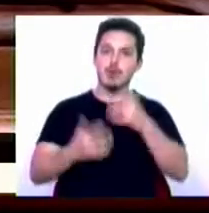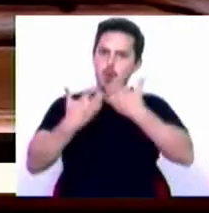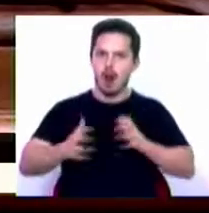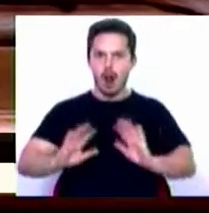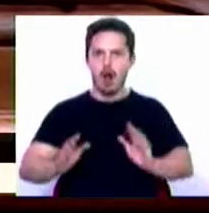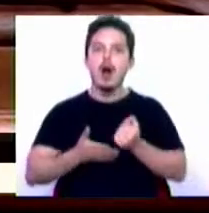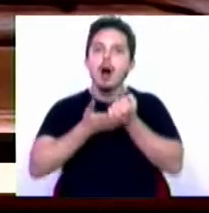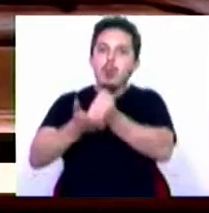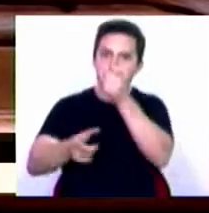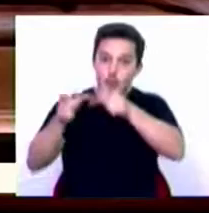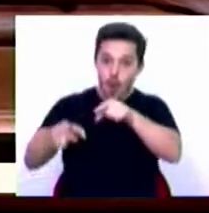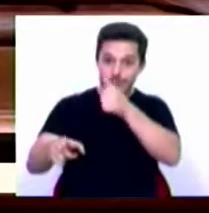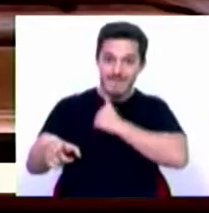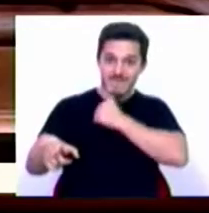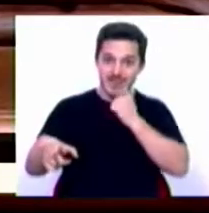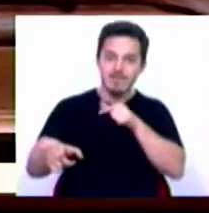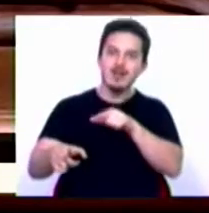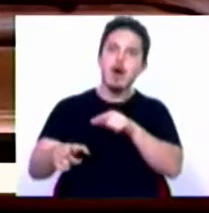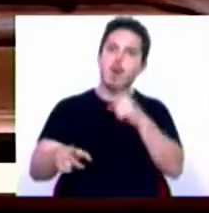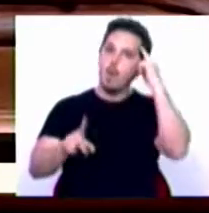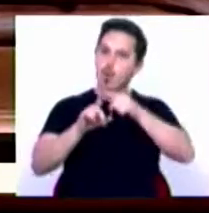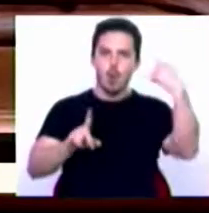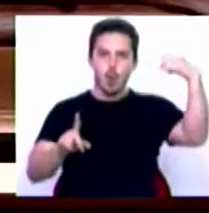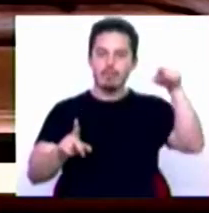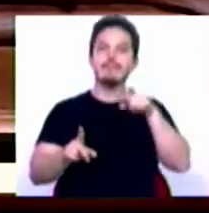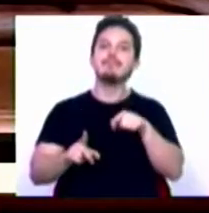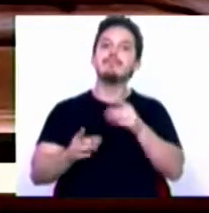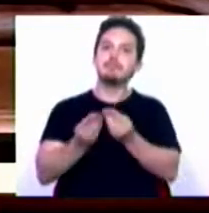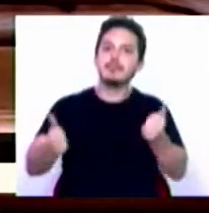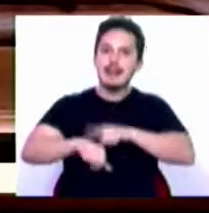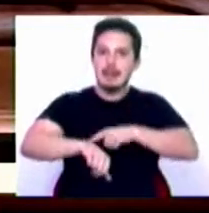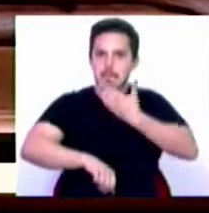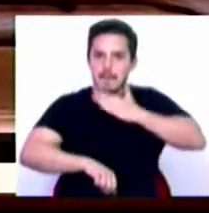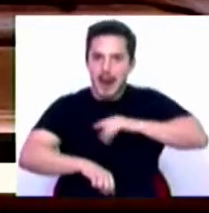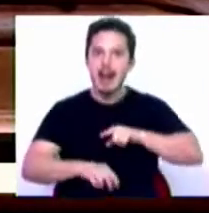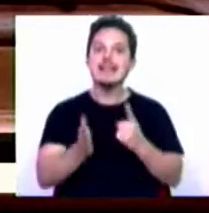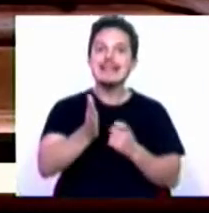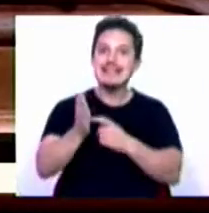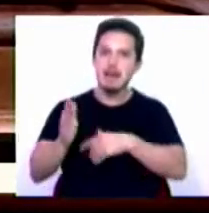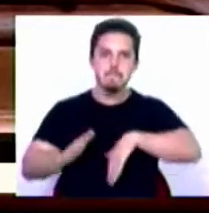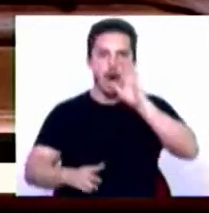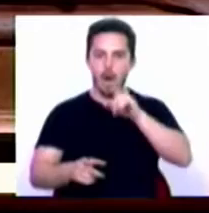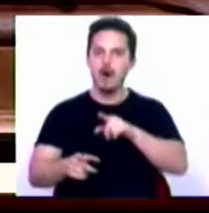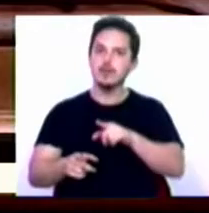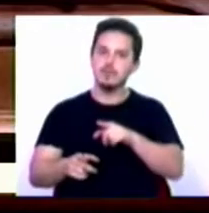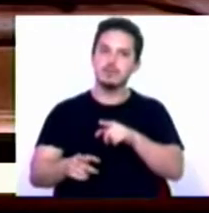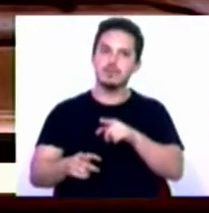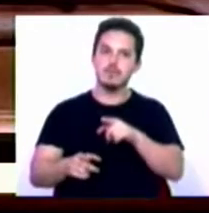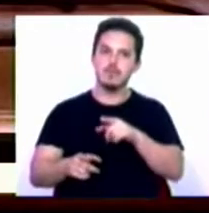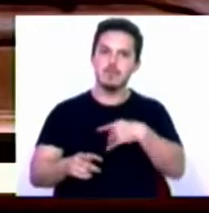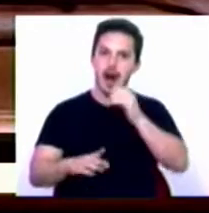dirigidos às vítimas tinham um propósito, colmatar em tempo útil as necessidades mais prementes das populações